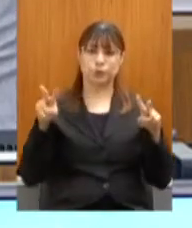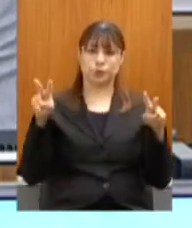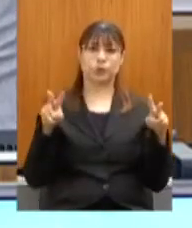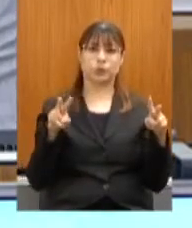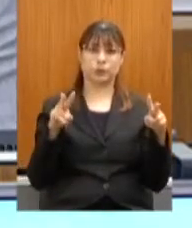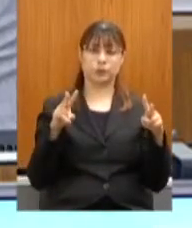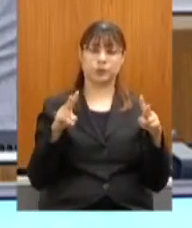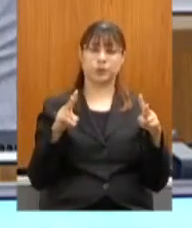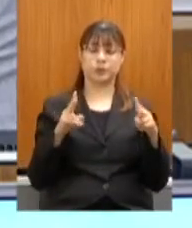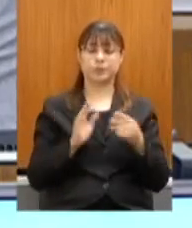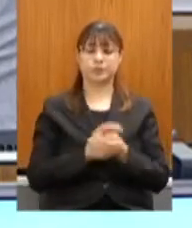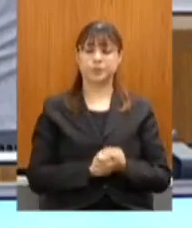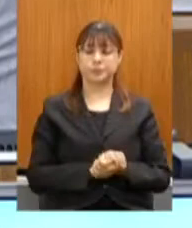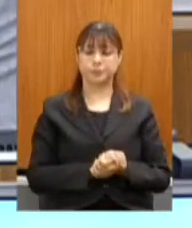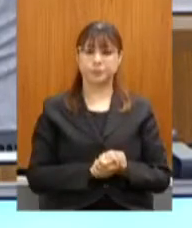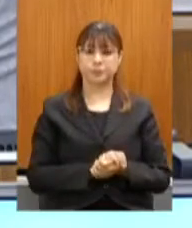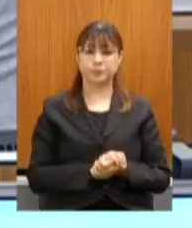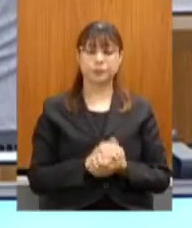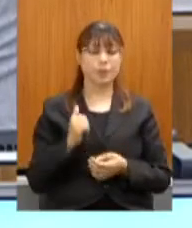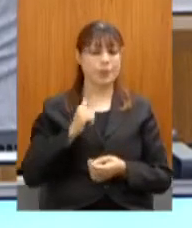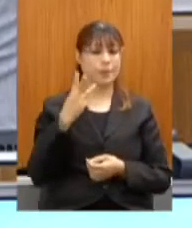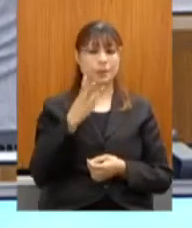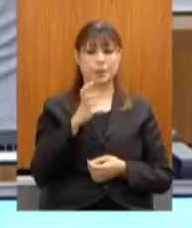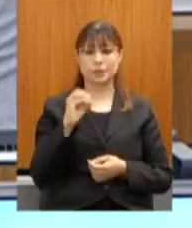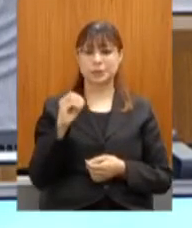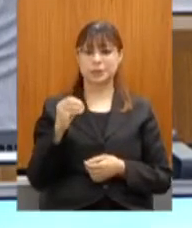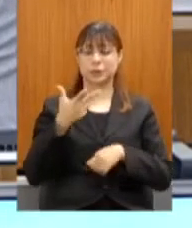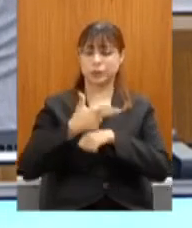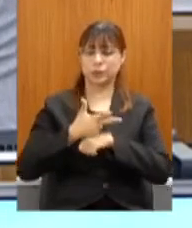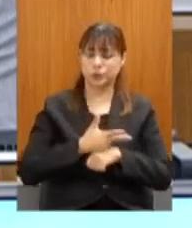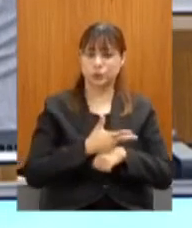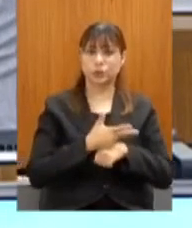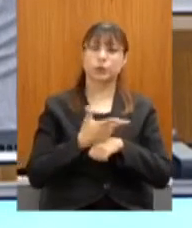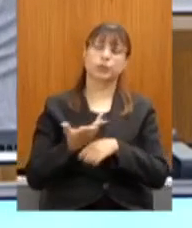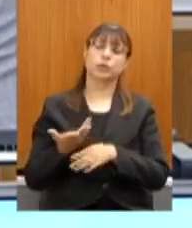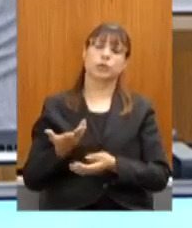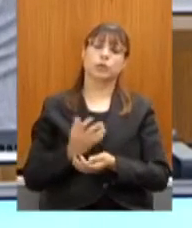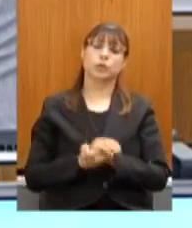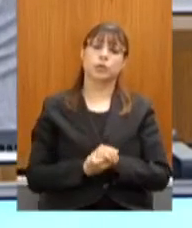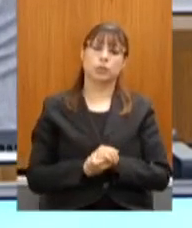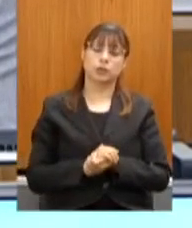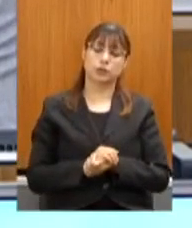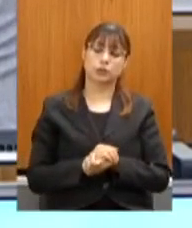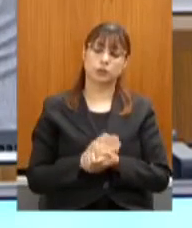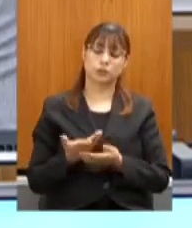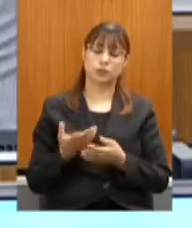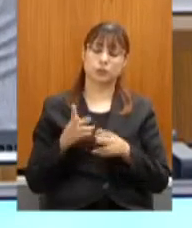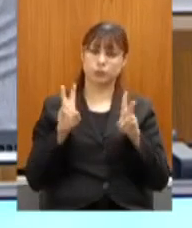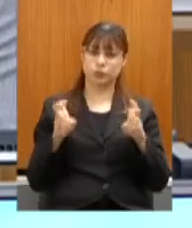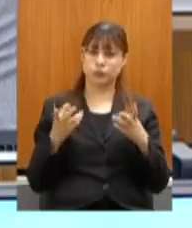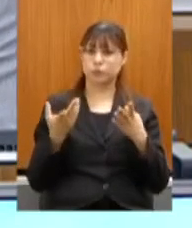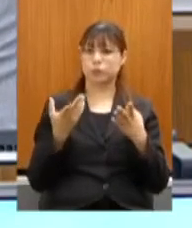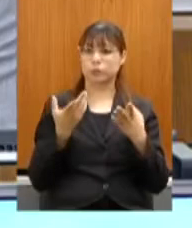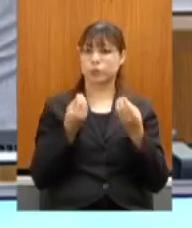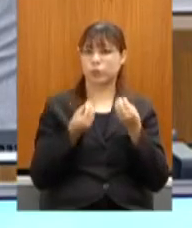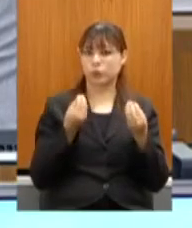Foram mais de 300 vídeos de campanhas com esclarecimento de combate à Covid-19 que nós fizemos.